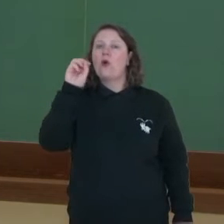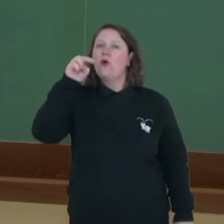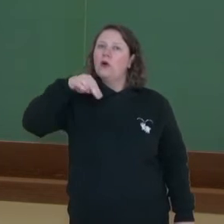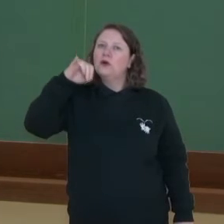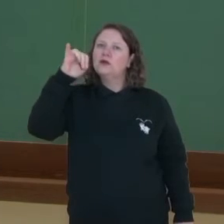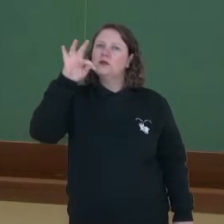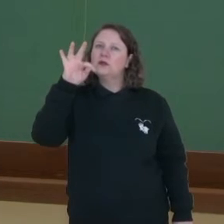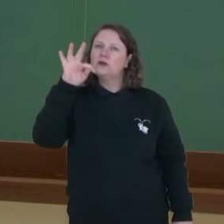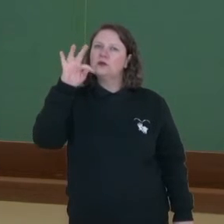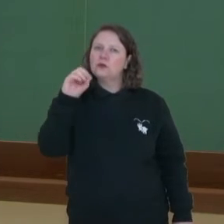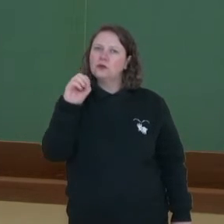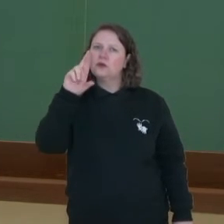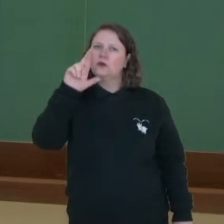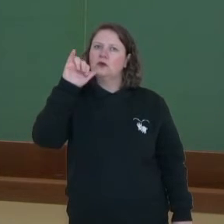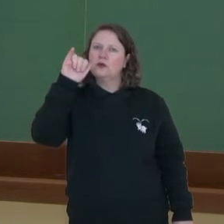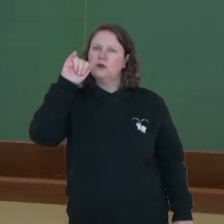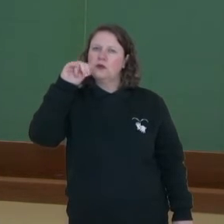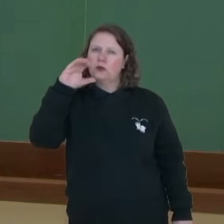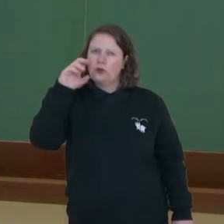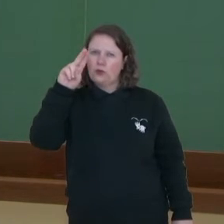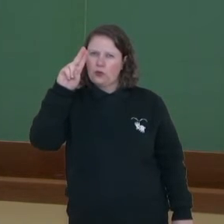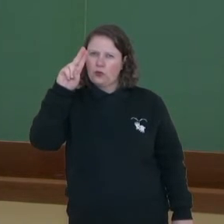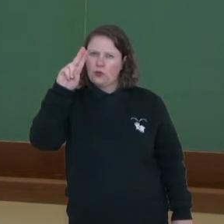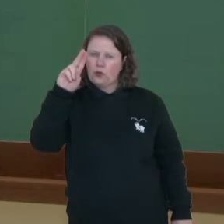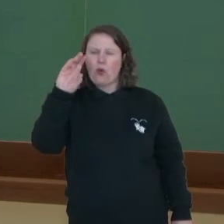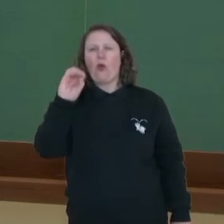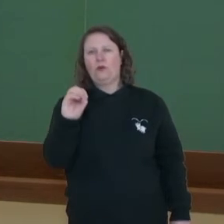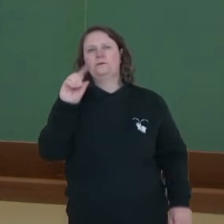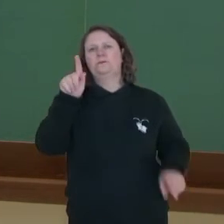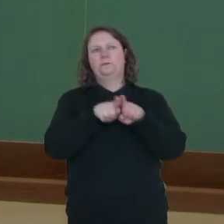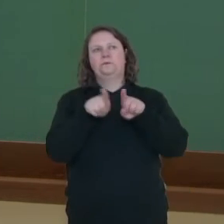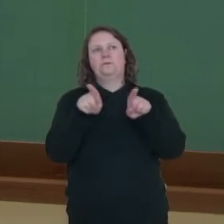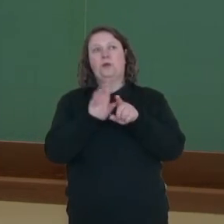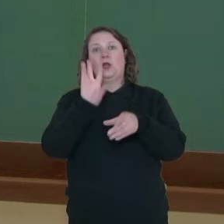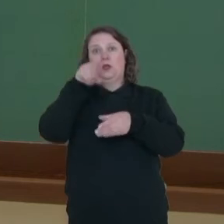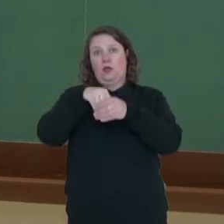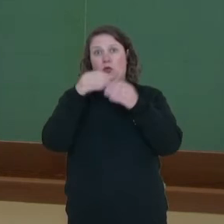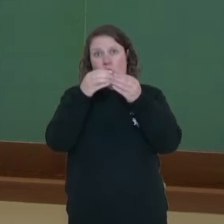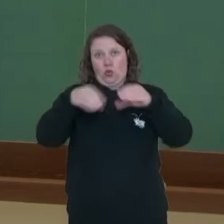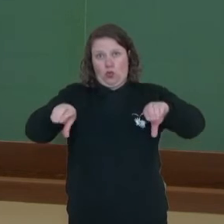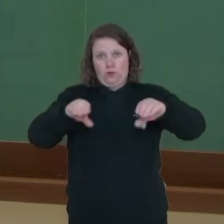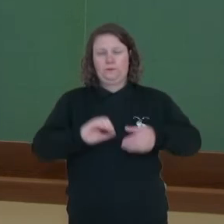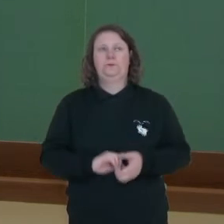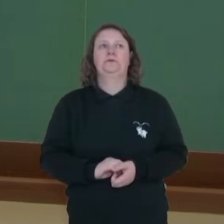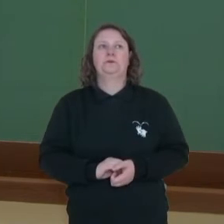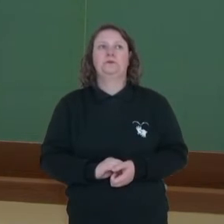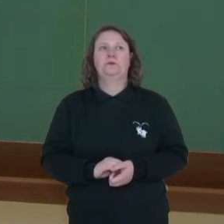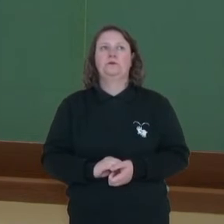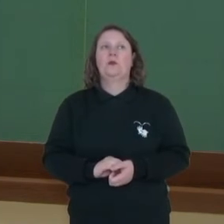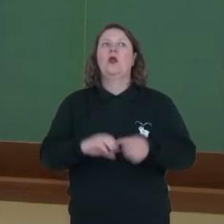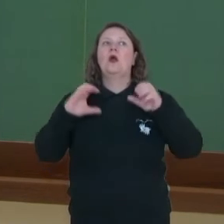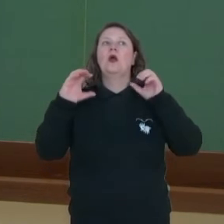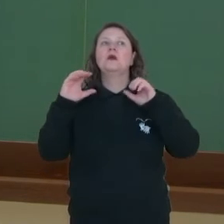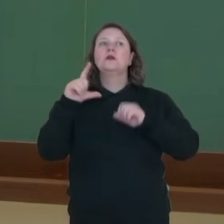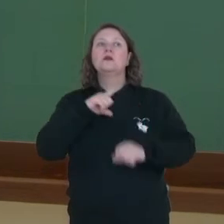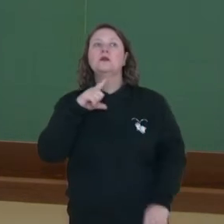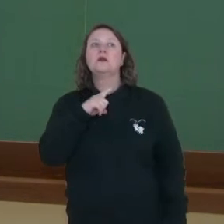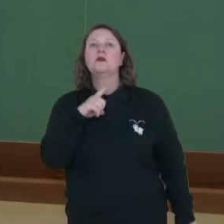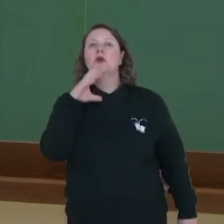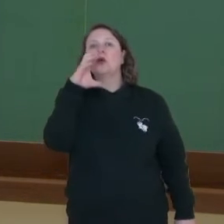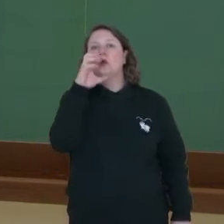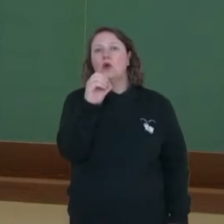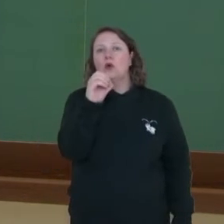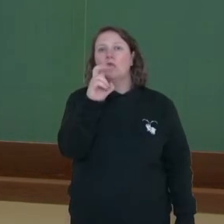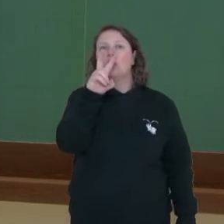a energia que eles precisam para se desenvolver está lá dentro do ovo. Os animais podem ser ovos vivíparos.